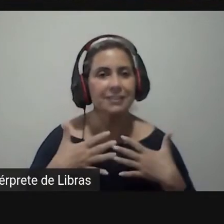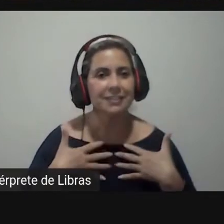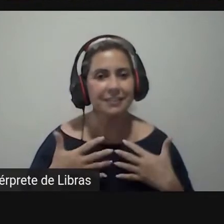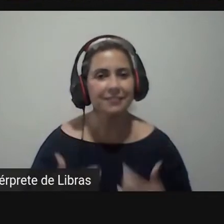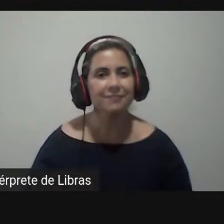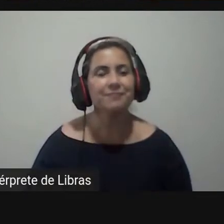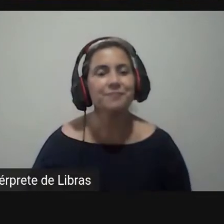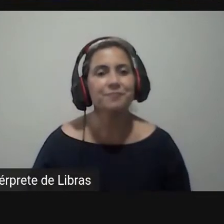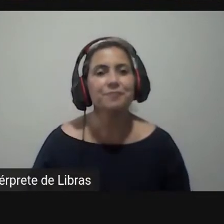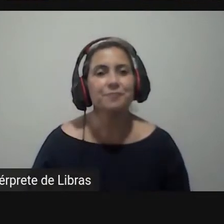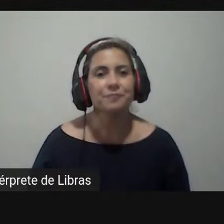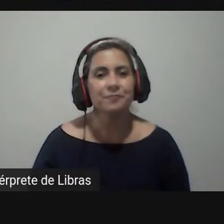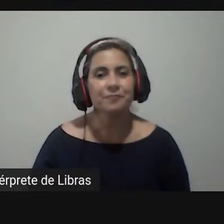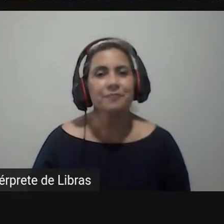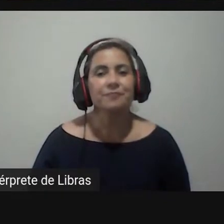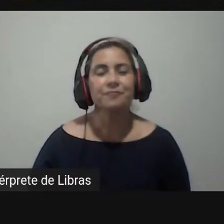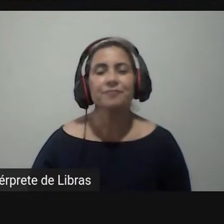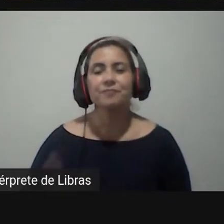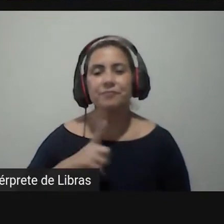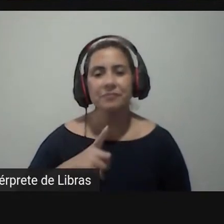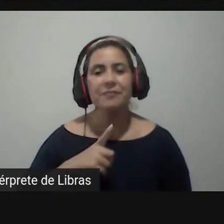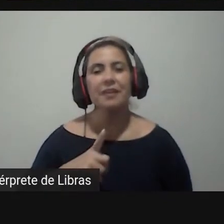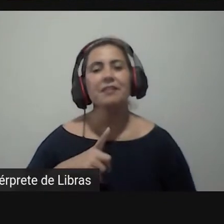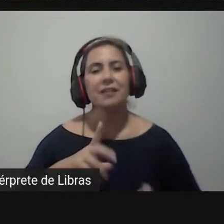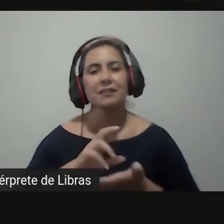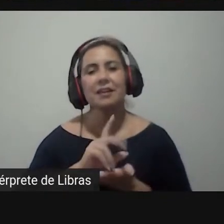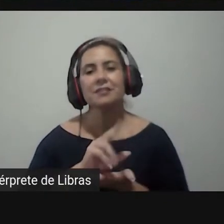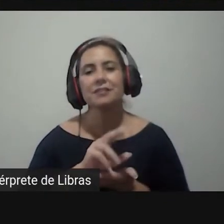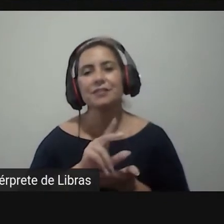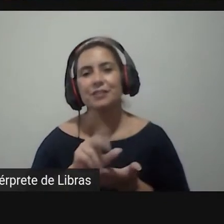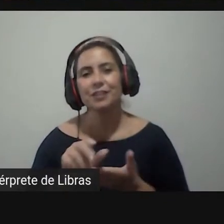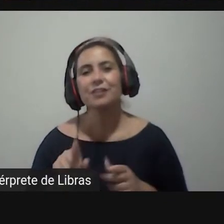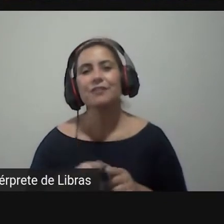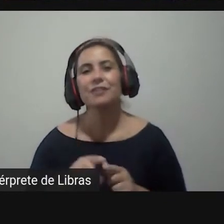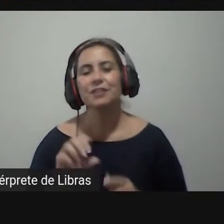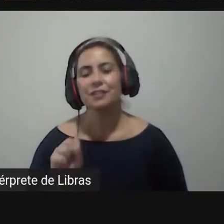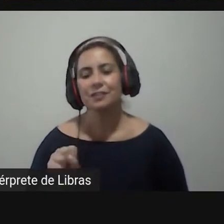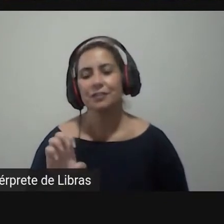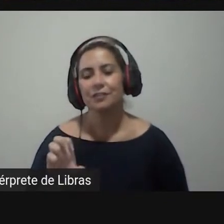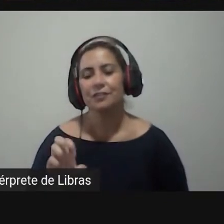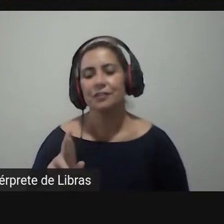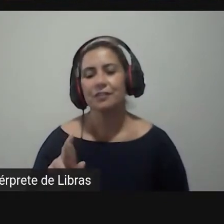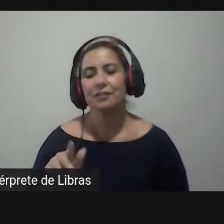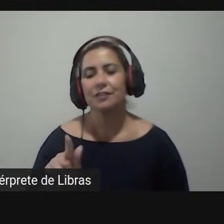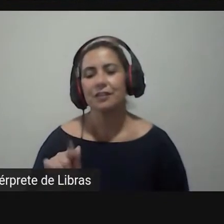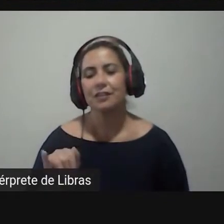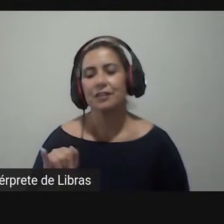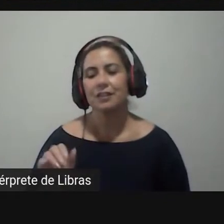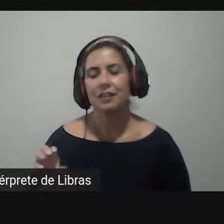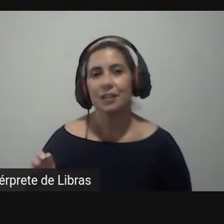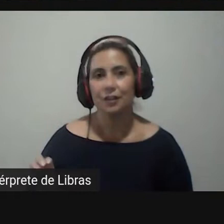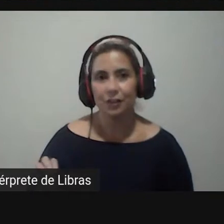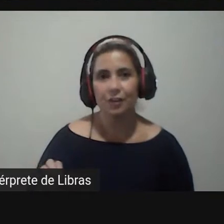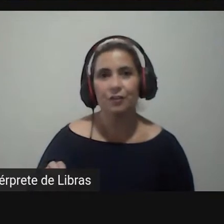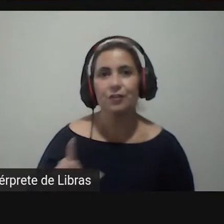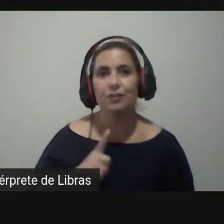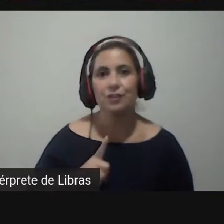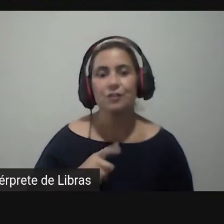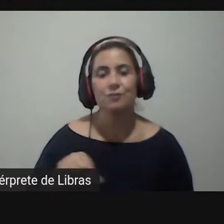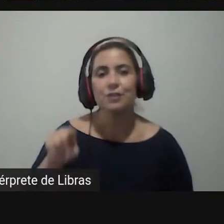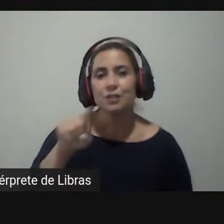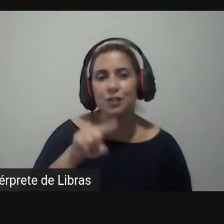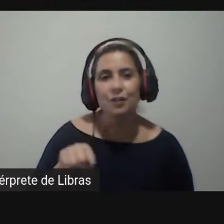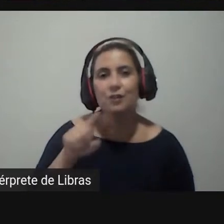e óbvio depois tem diversas considerações do Sérgio depois dessa primeira rodada de perguntas para cada um aí eu queria que nós